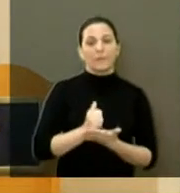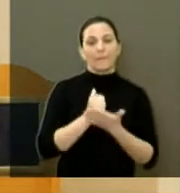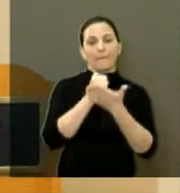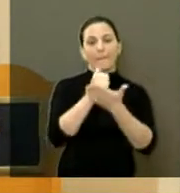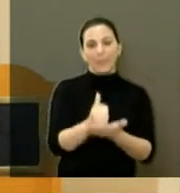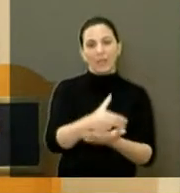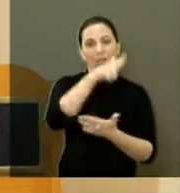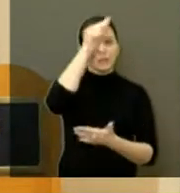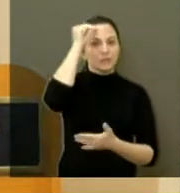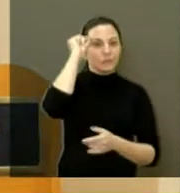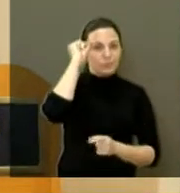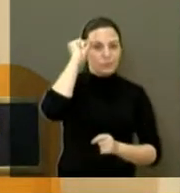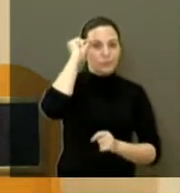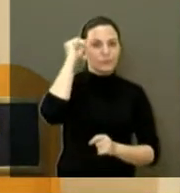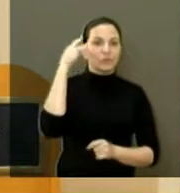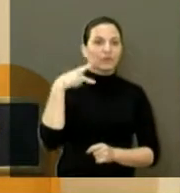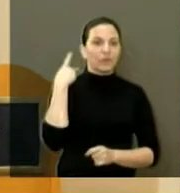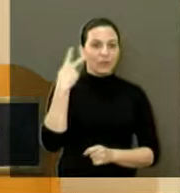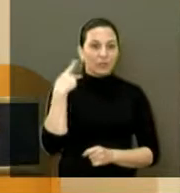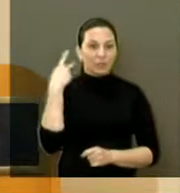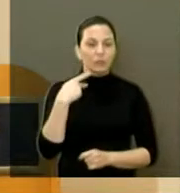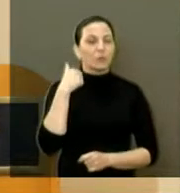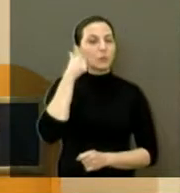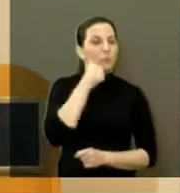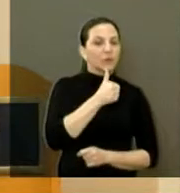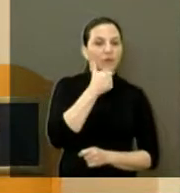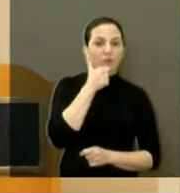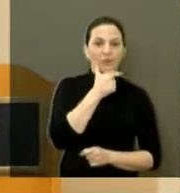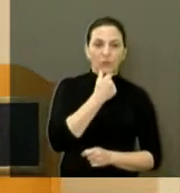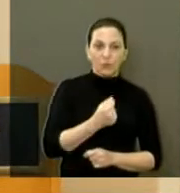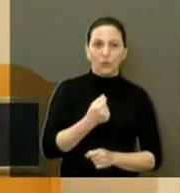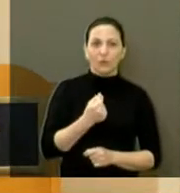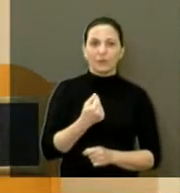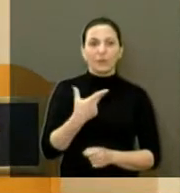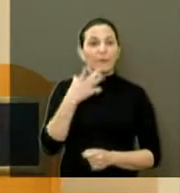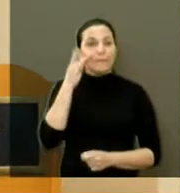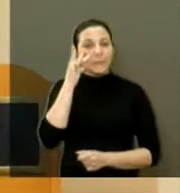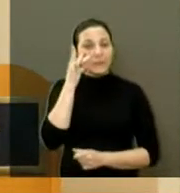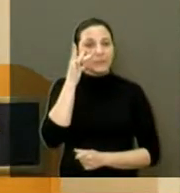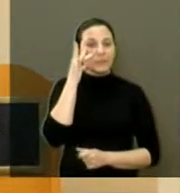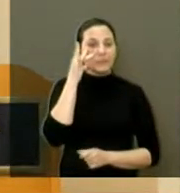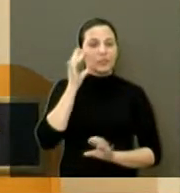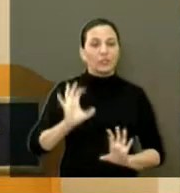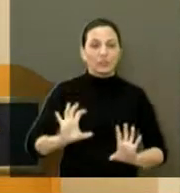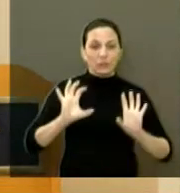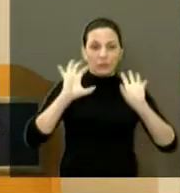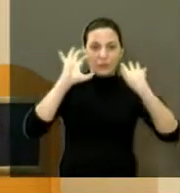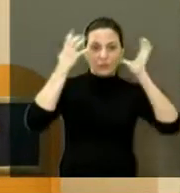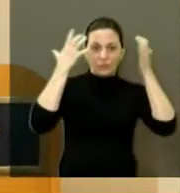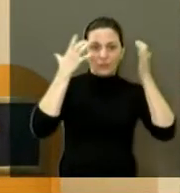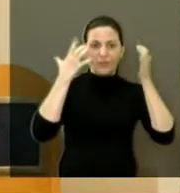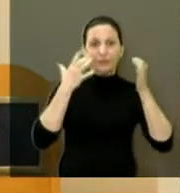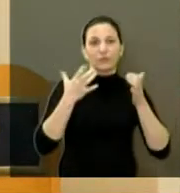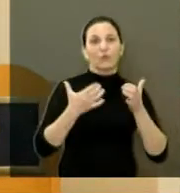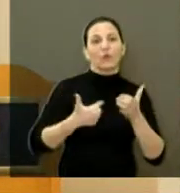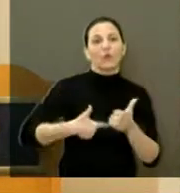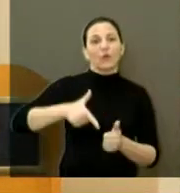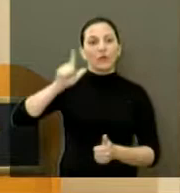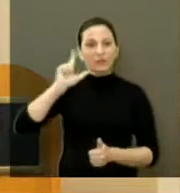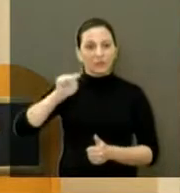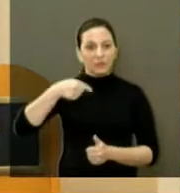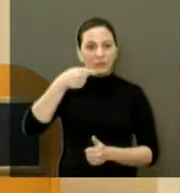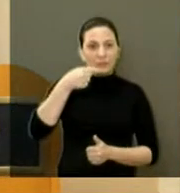o Executivo, vereadores e vereadoras que estiveram presentes na maioria dos eventos antes e durante a